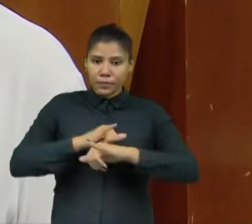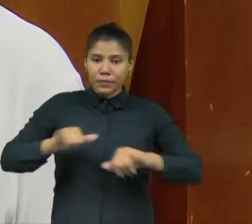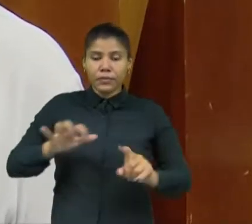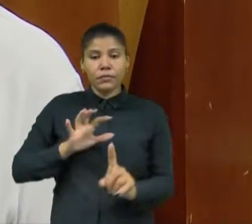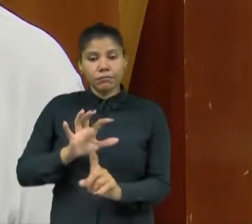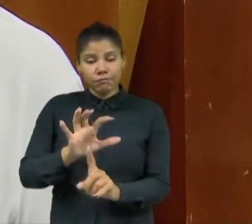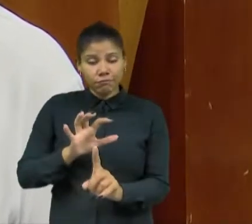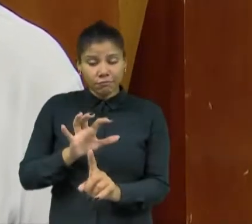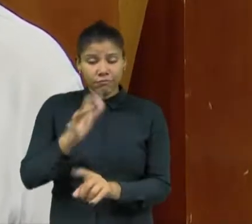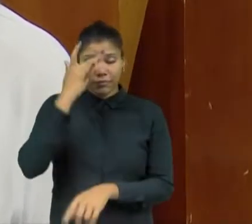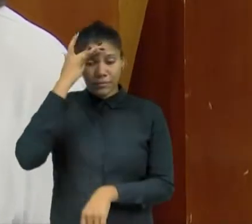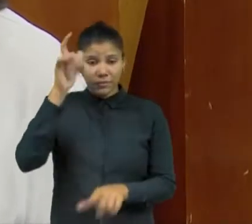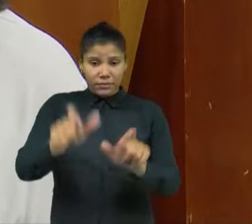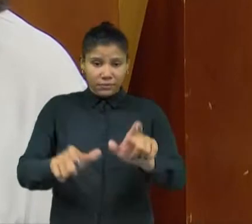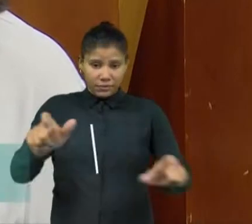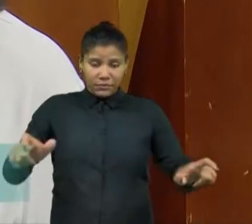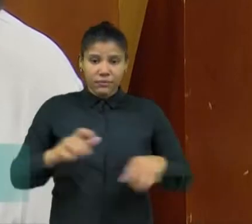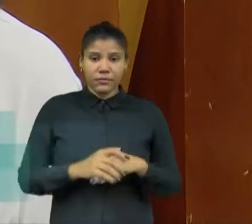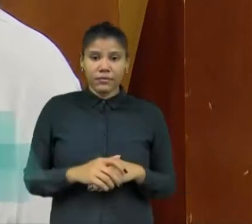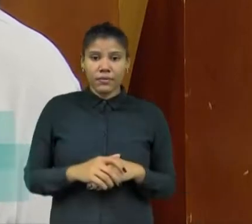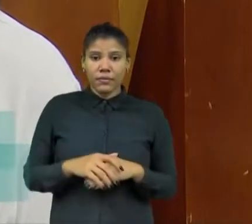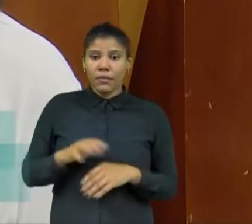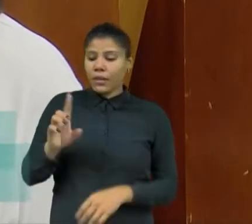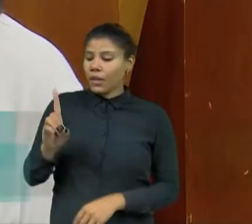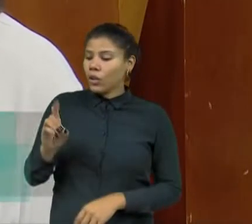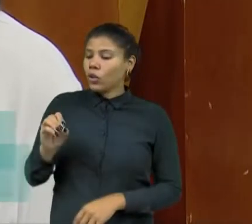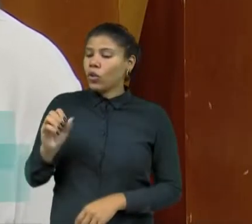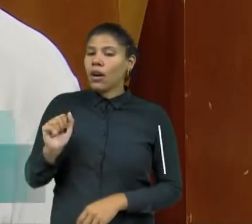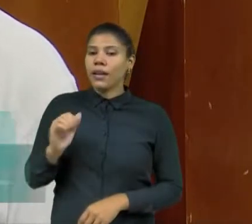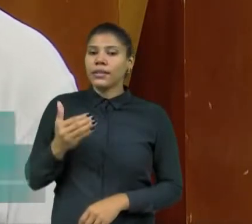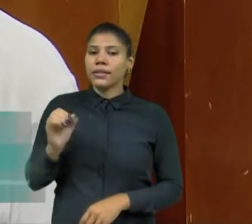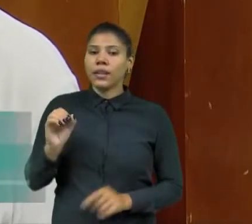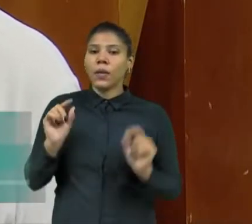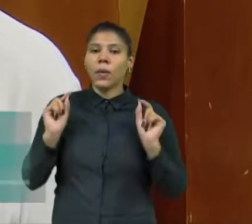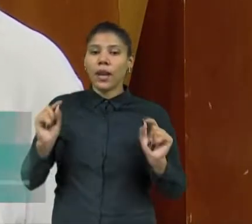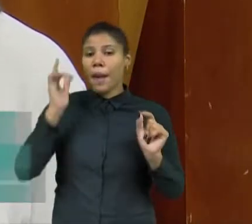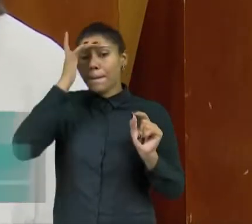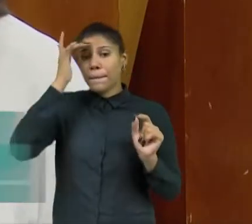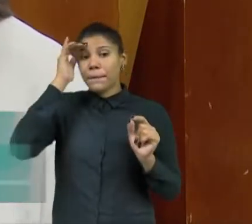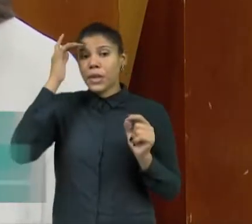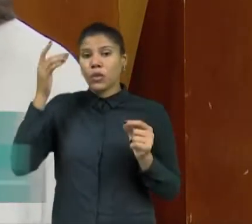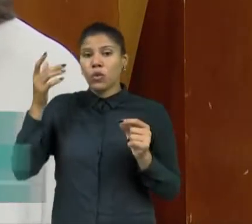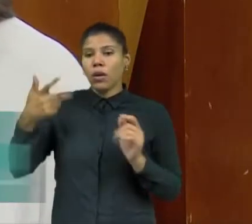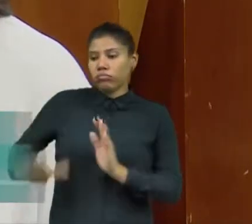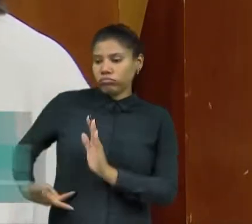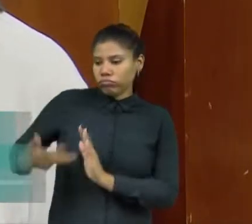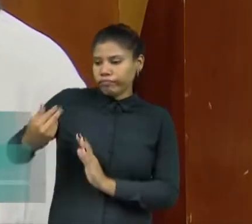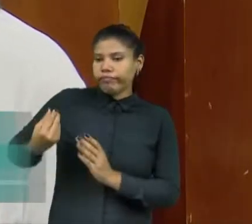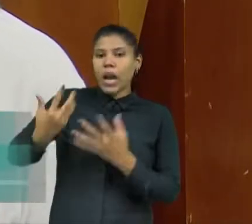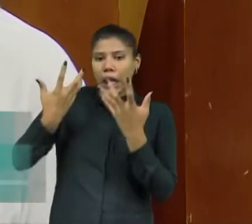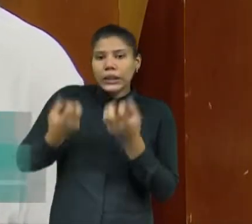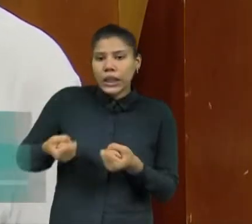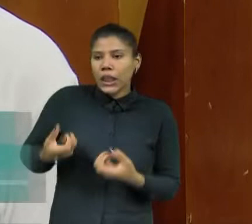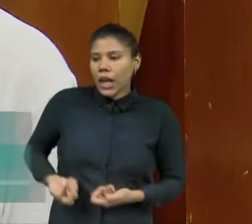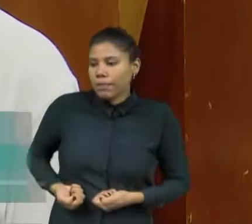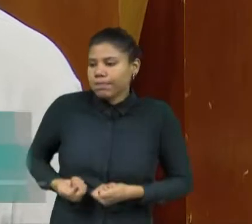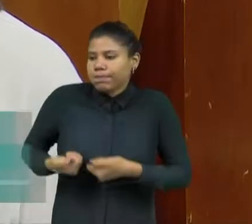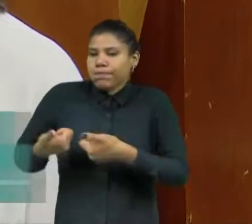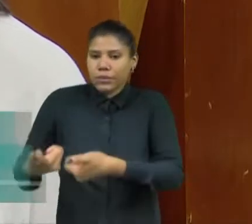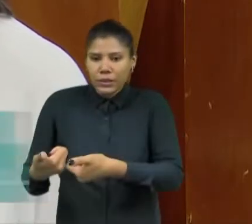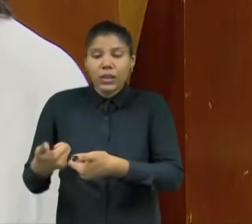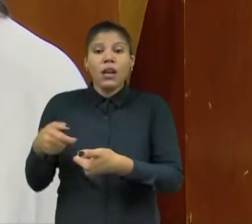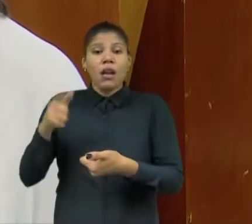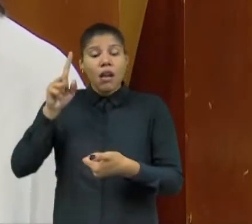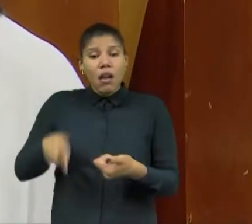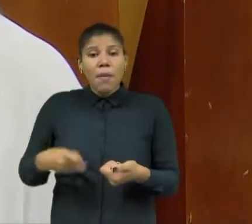é o ponto limitador do transplante, é o que determina a vida e é o que determina a morte. Então, os indivíduos que não são